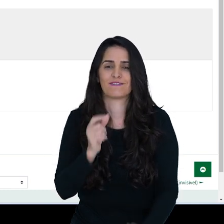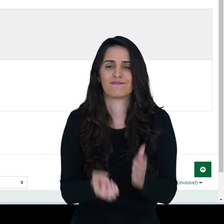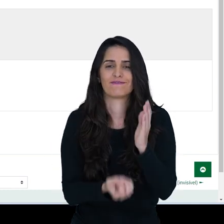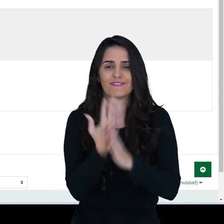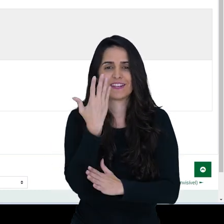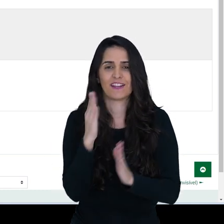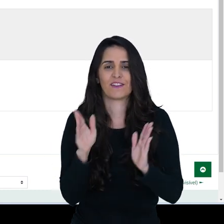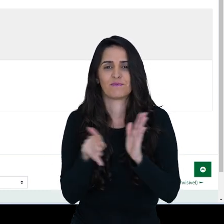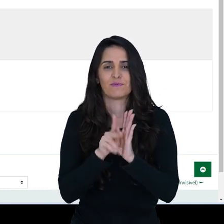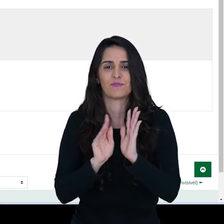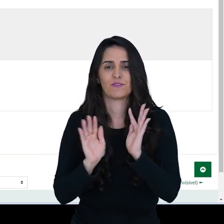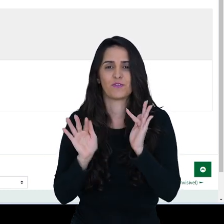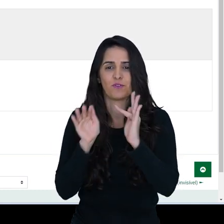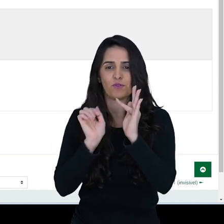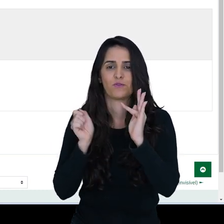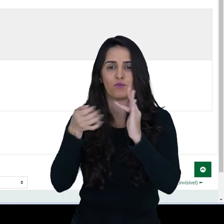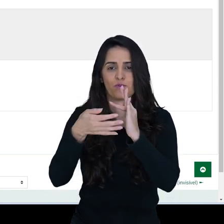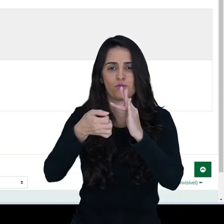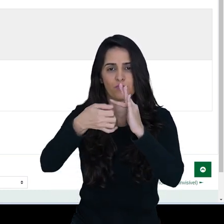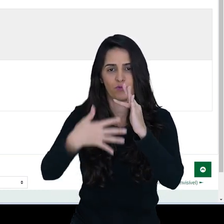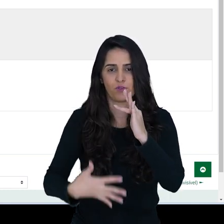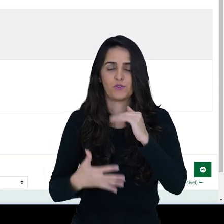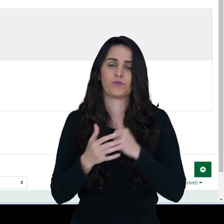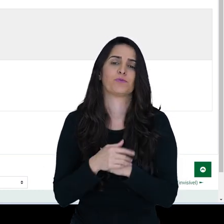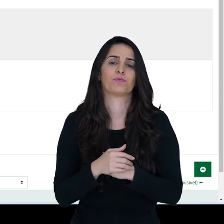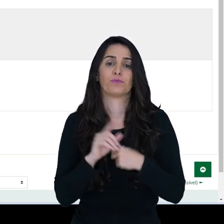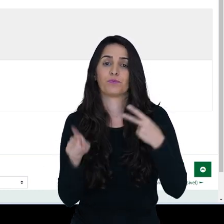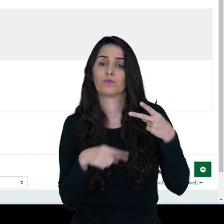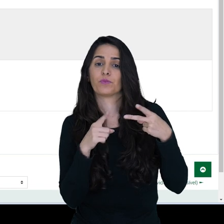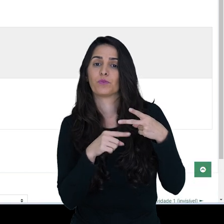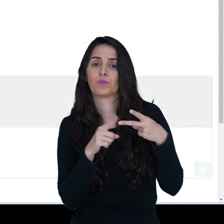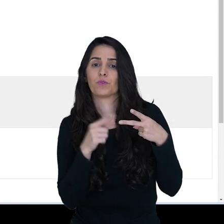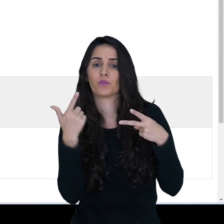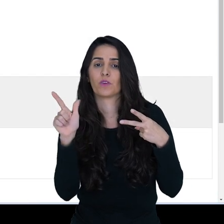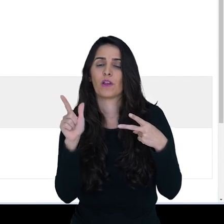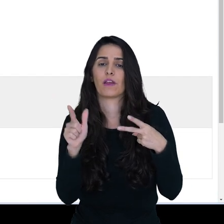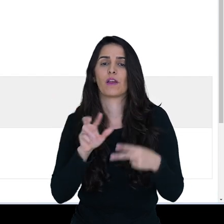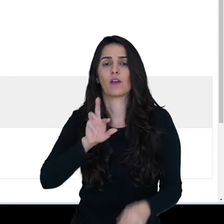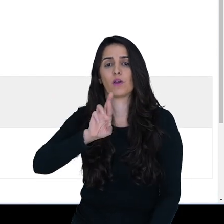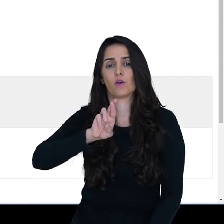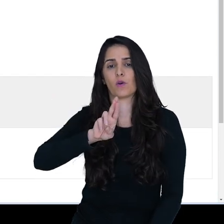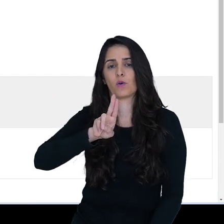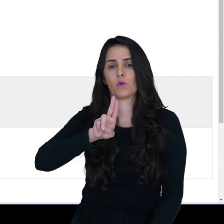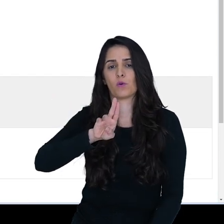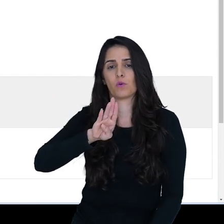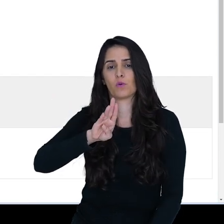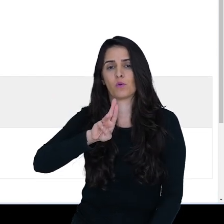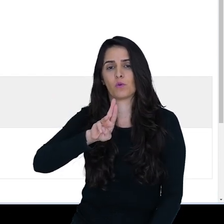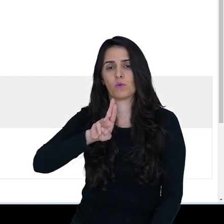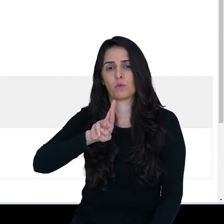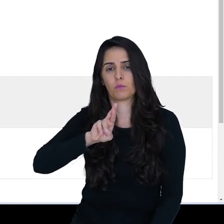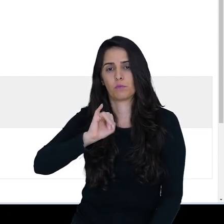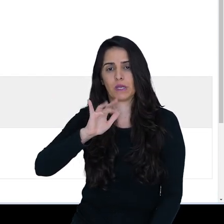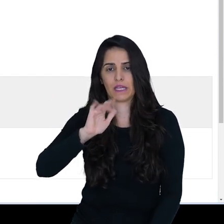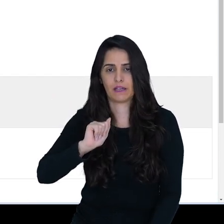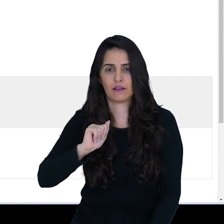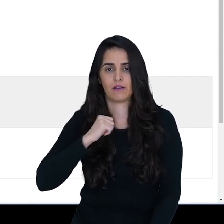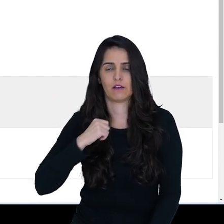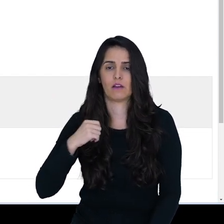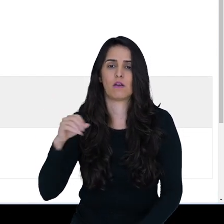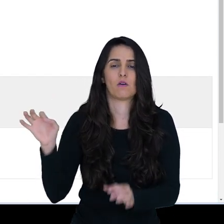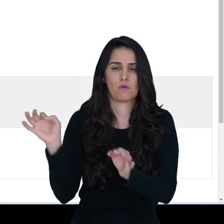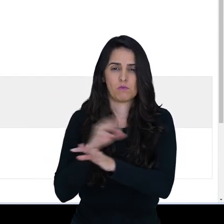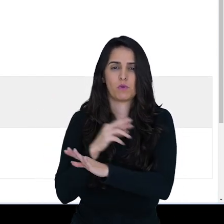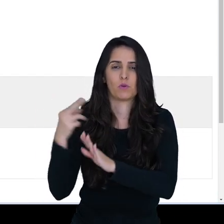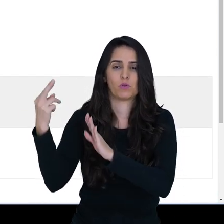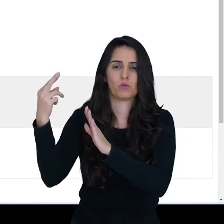guia de avaliação do fórum. A outra opção seria a criação da rubrica. Então vamos simular aqui.